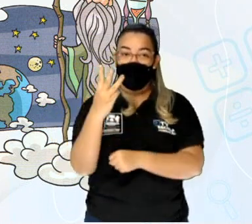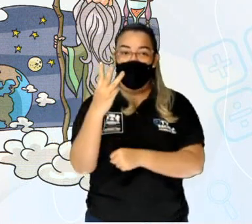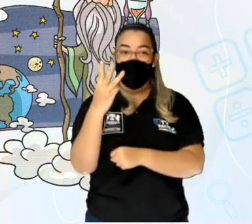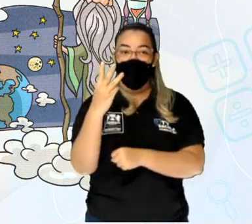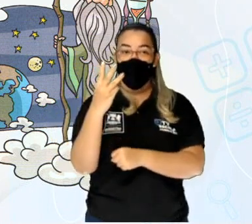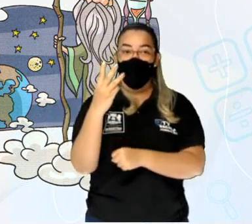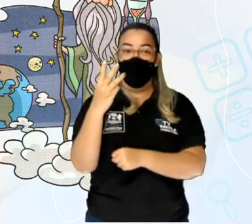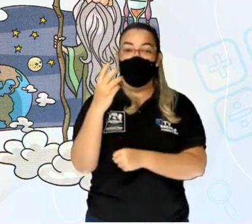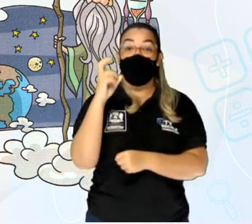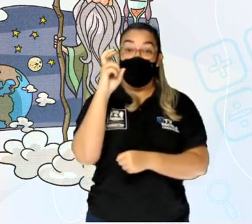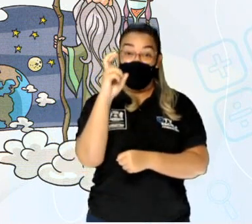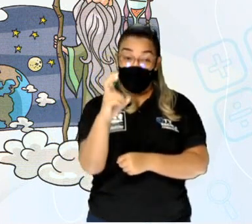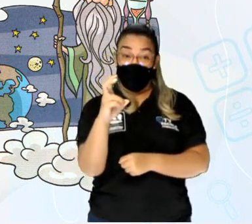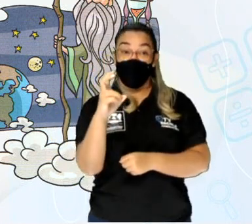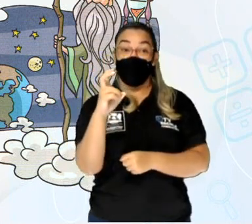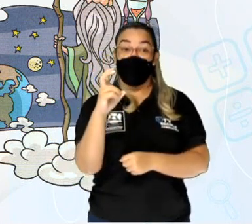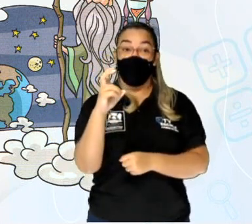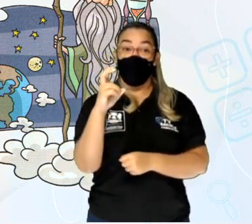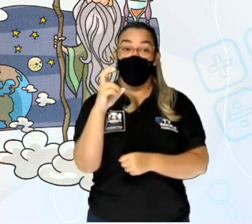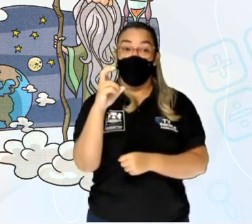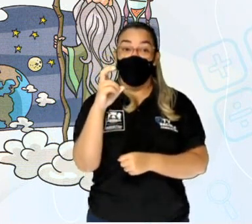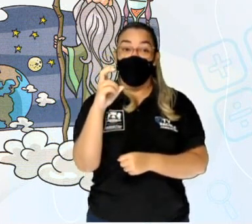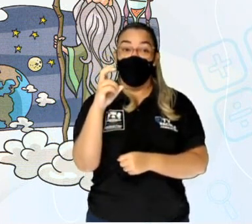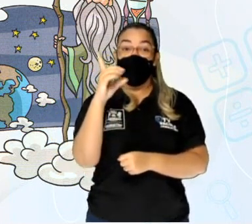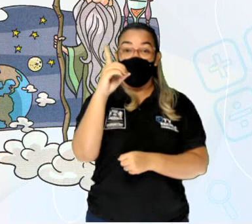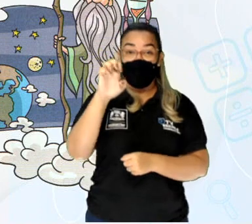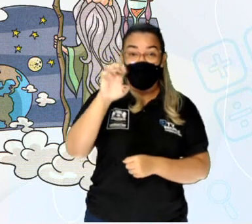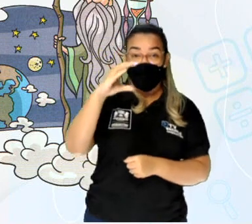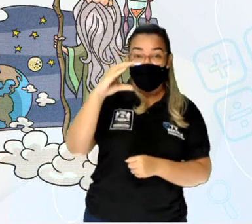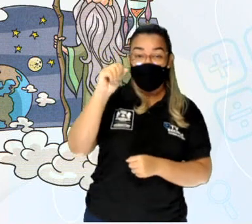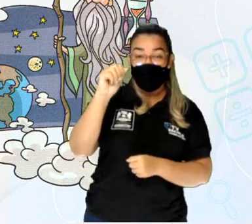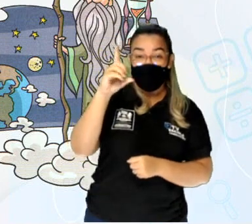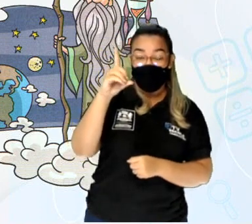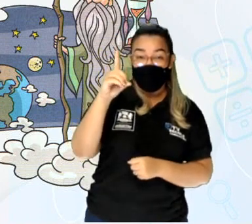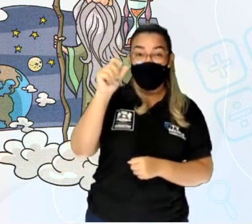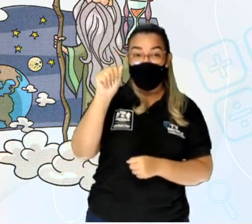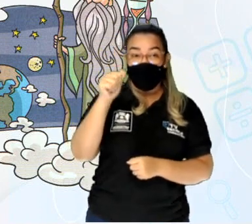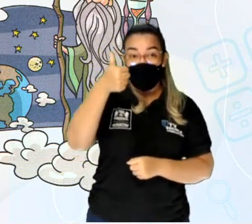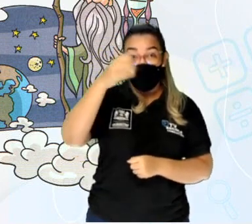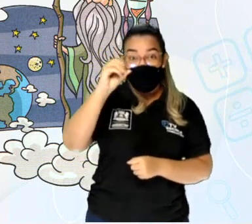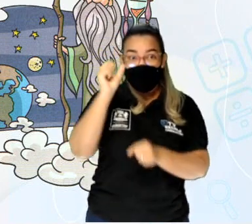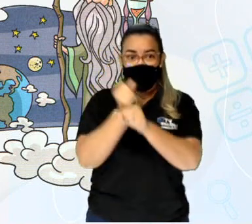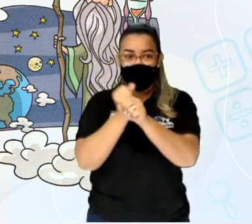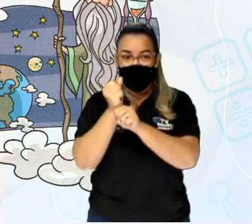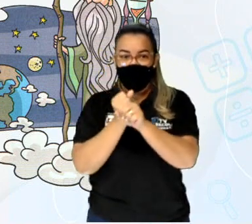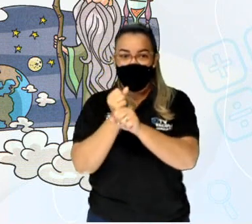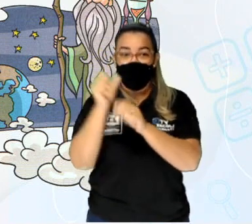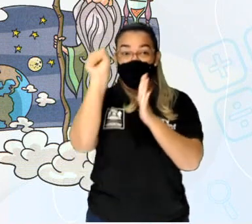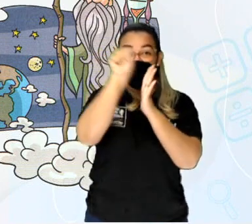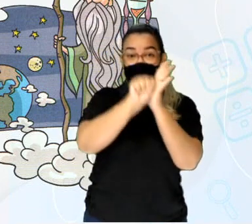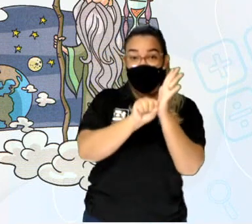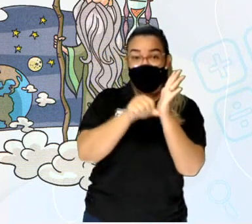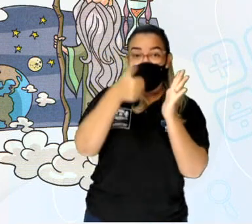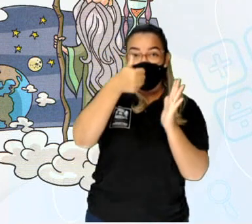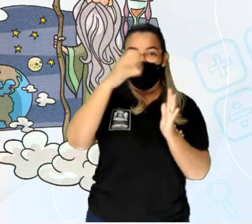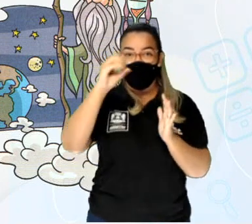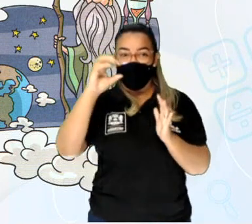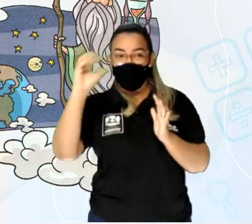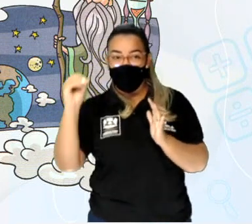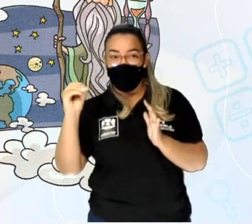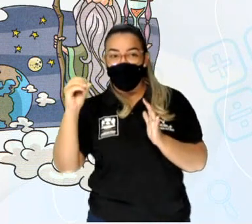Quinquênio, 5 anos. Década, 10 anos. Século, 100 anos.